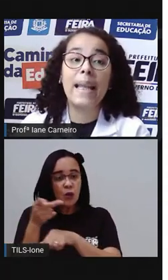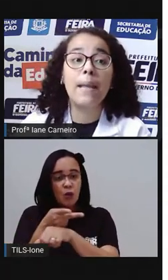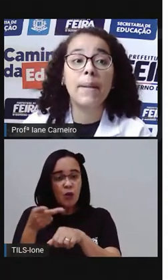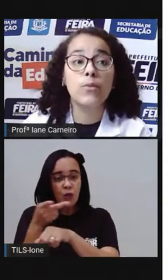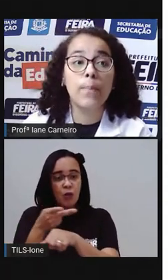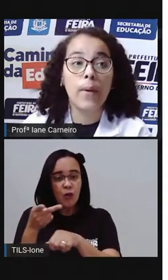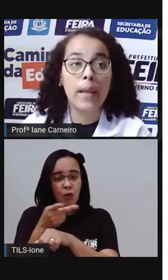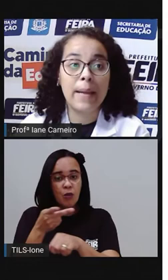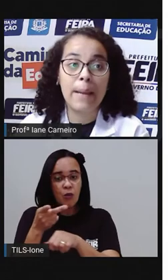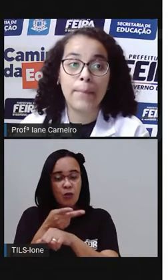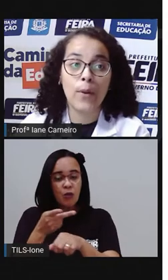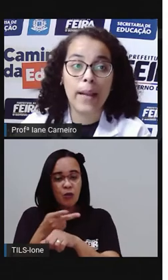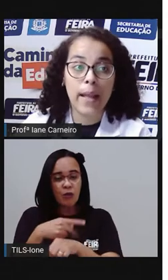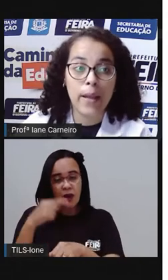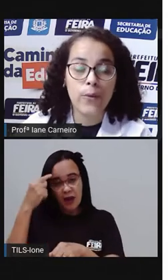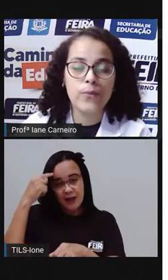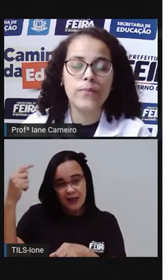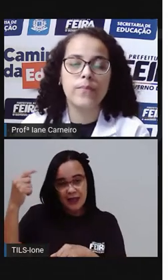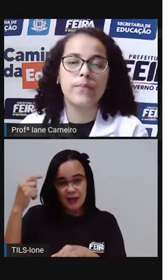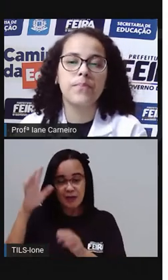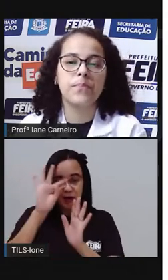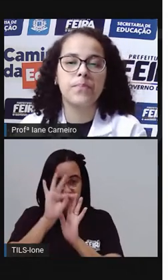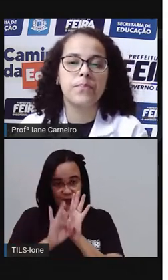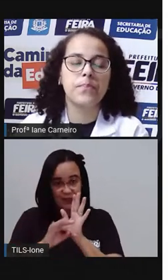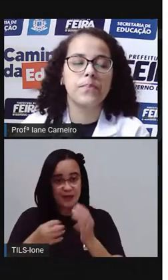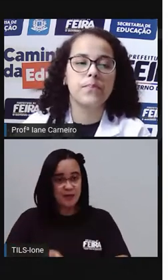Lembra do poema que a Proleu.